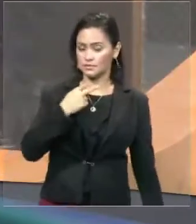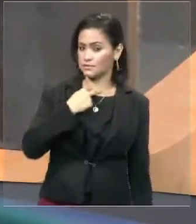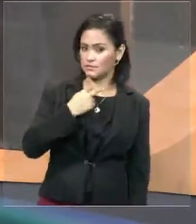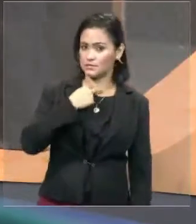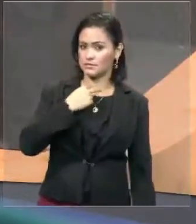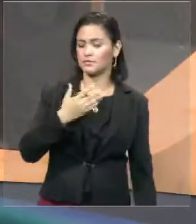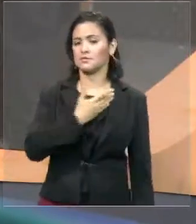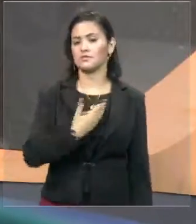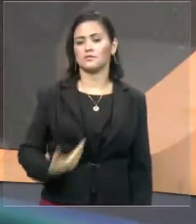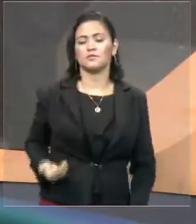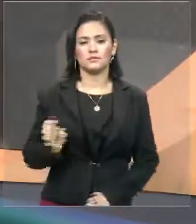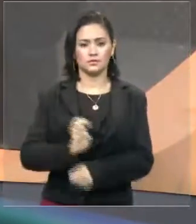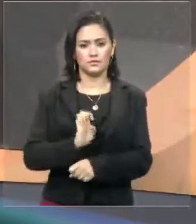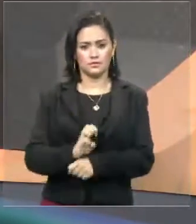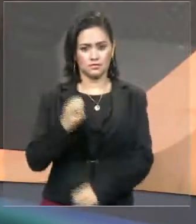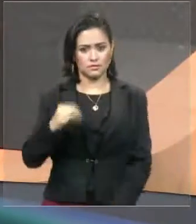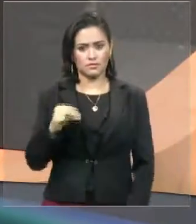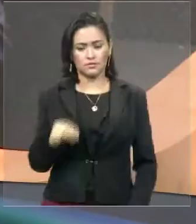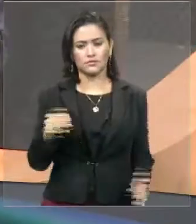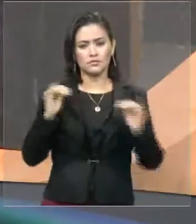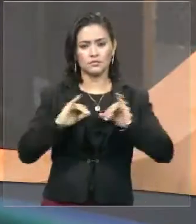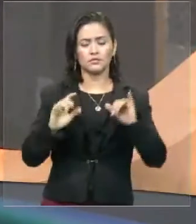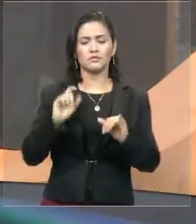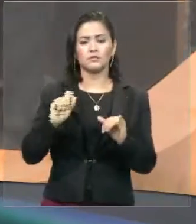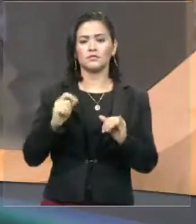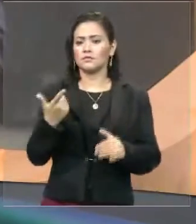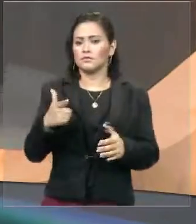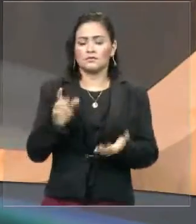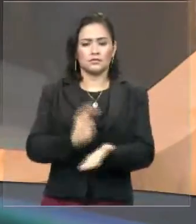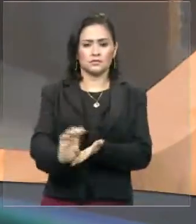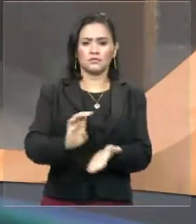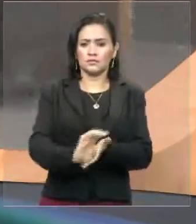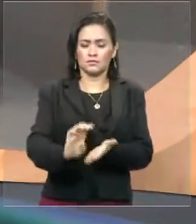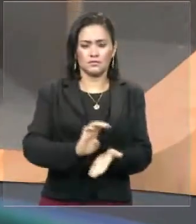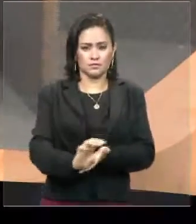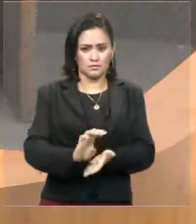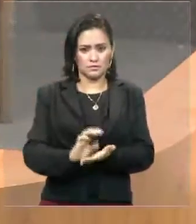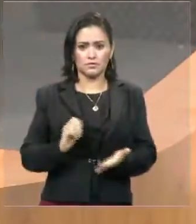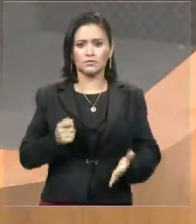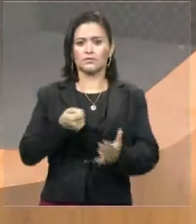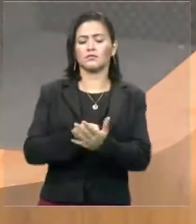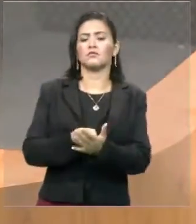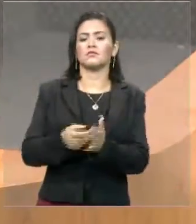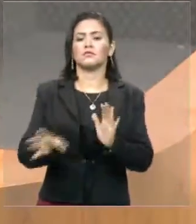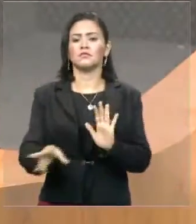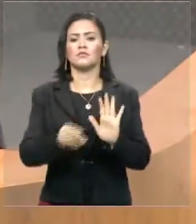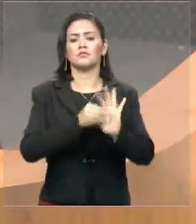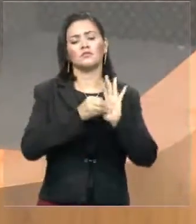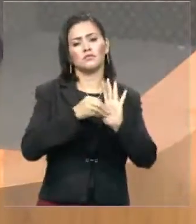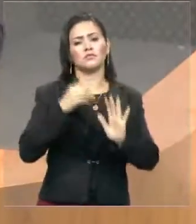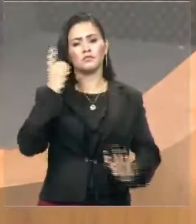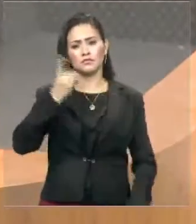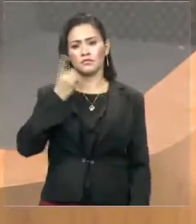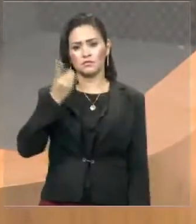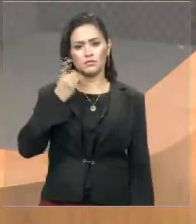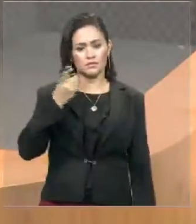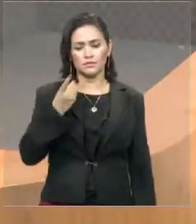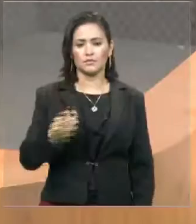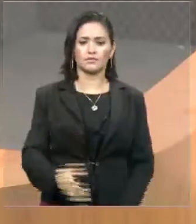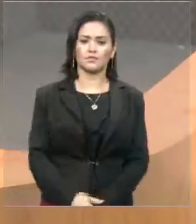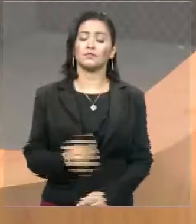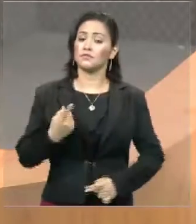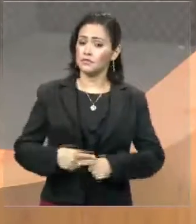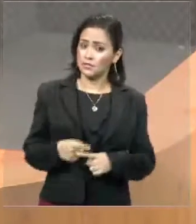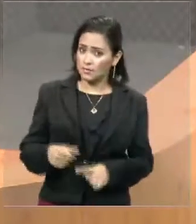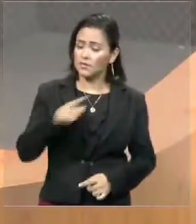Maranhão, o governador, dizer que não tem recursos para pagar emenda parlamentar de deputados. Porque